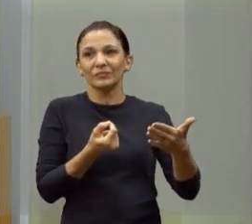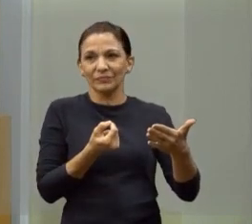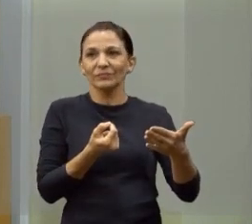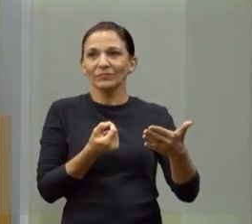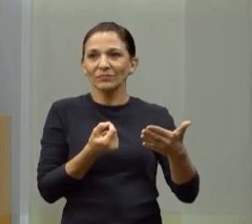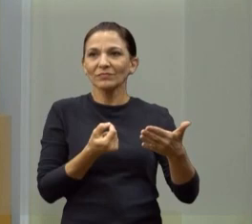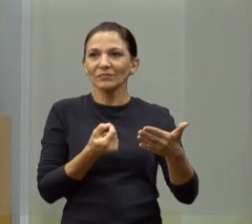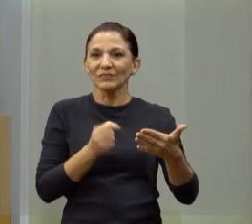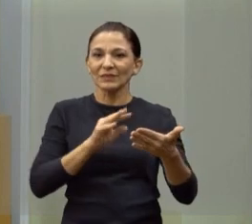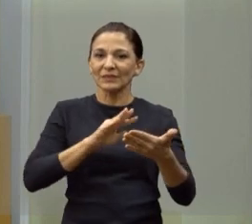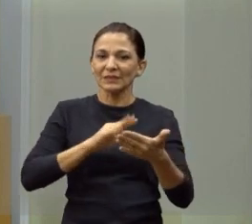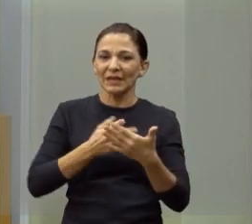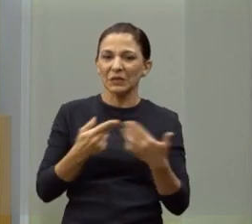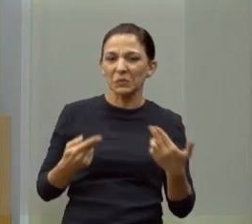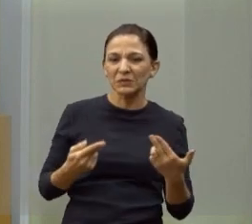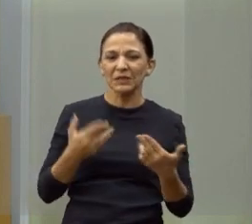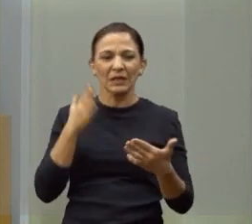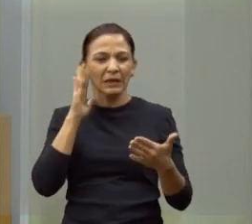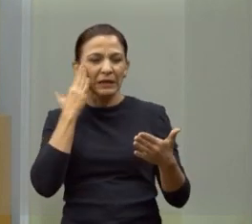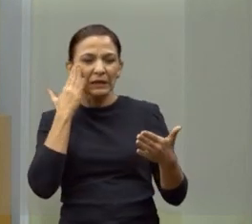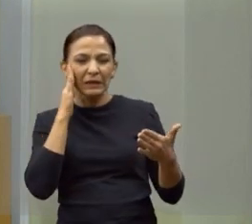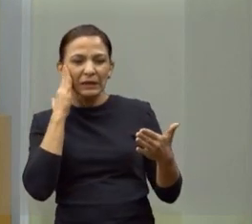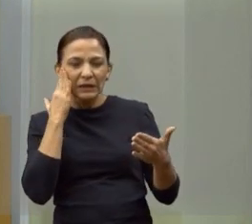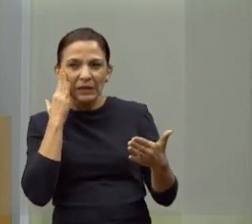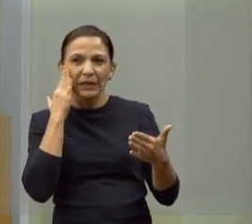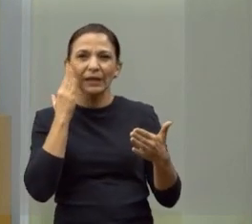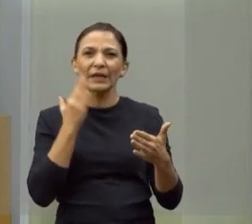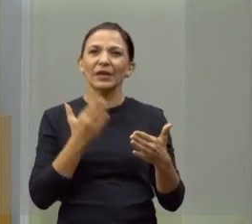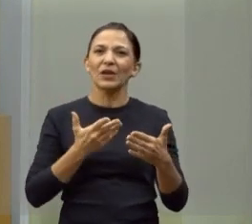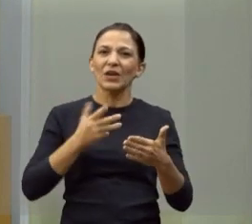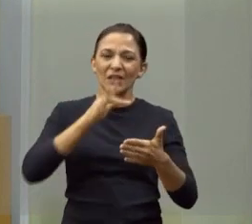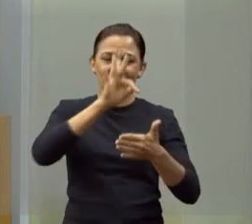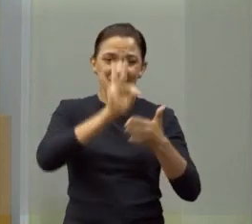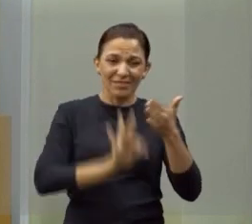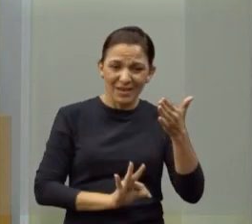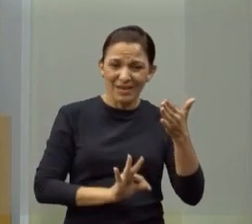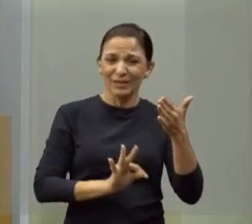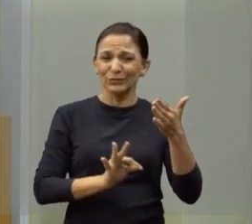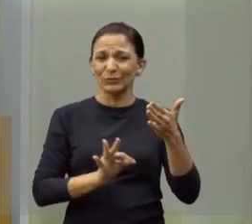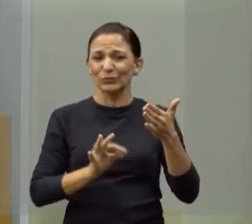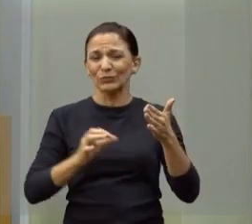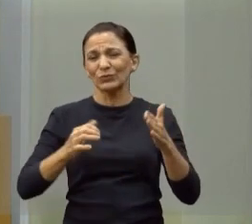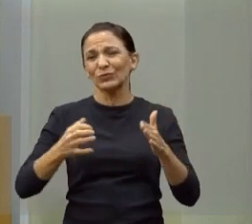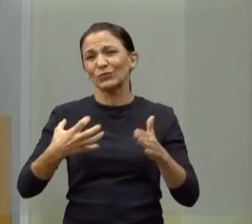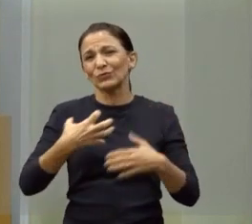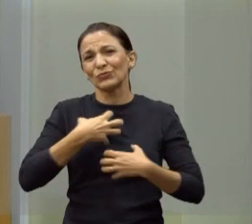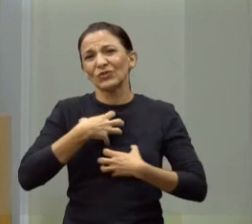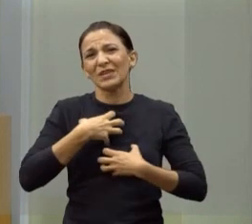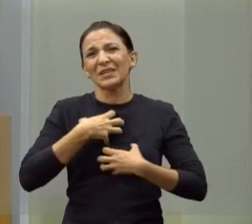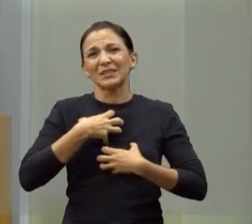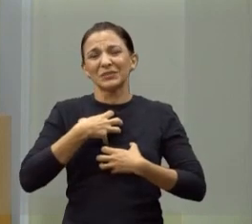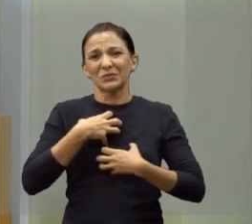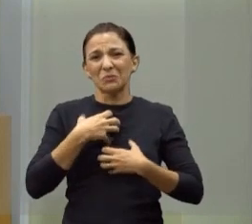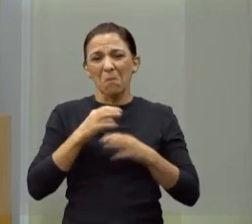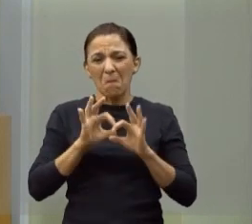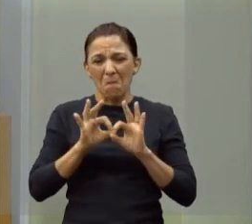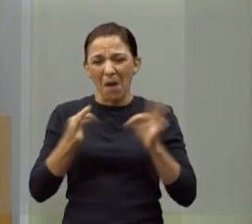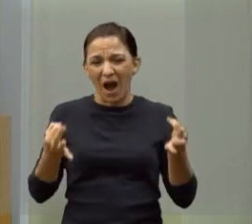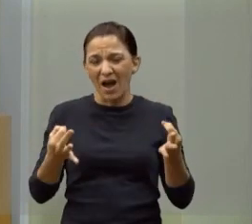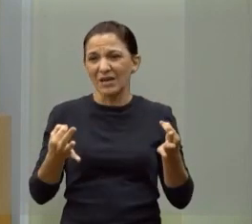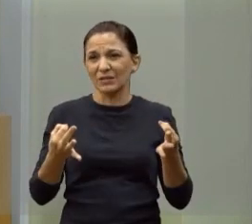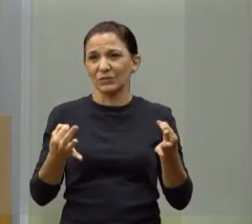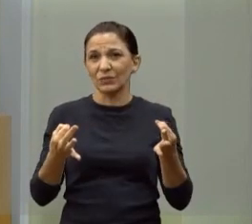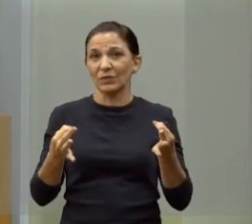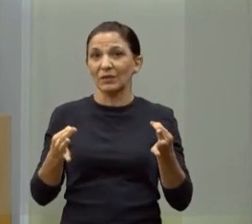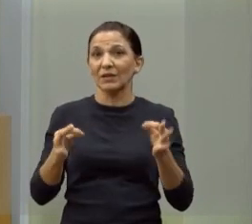começaram a traduzir discursos academicistas de forma superficial. E isso se espelha, inclusive, dentro das